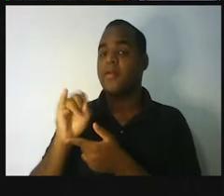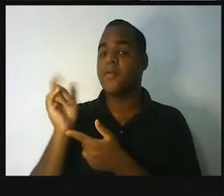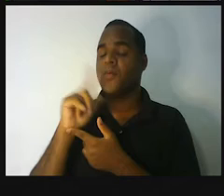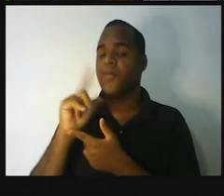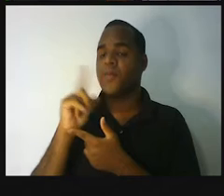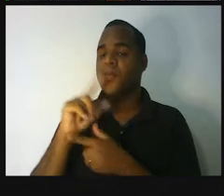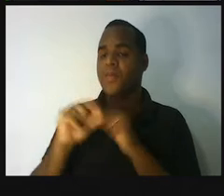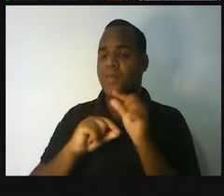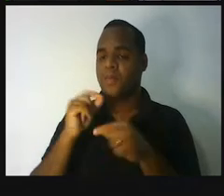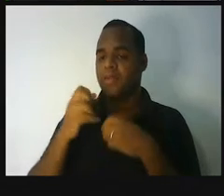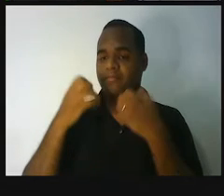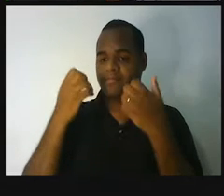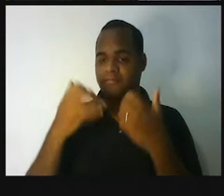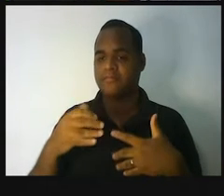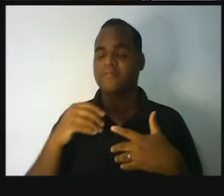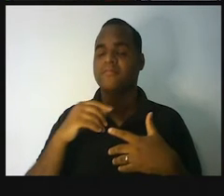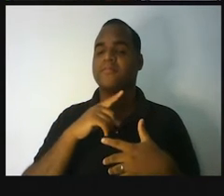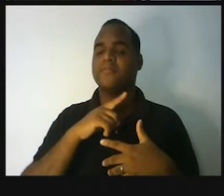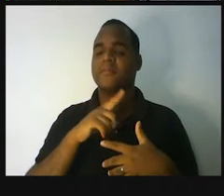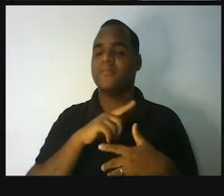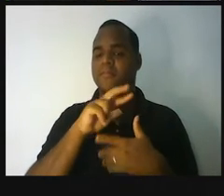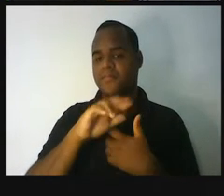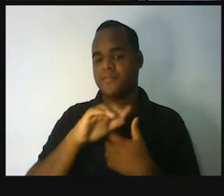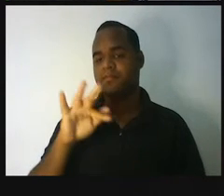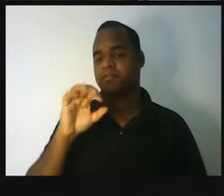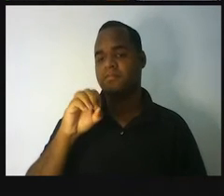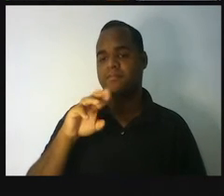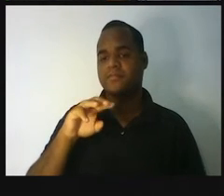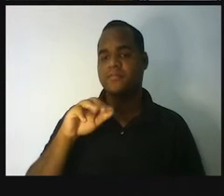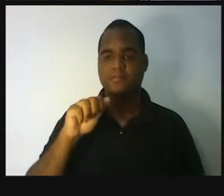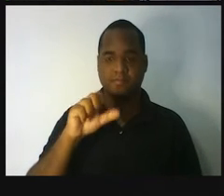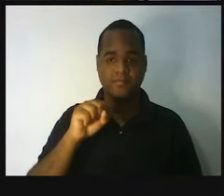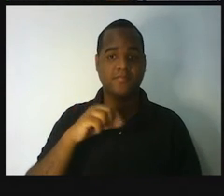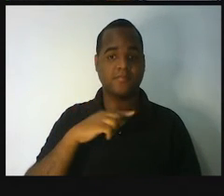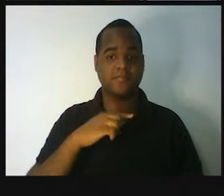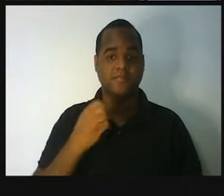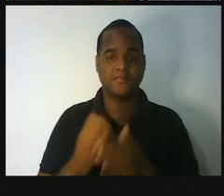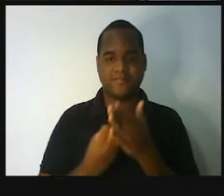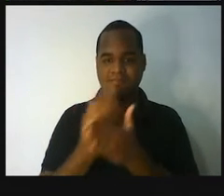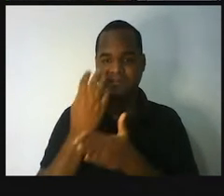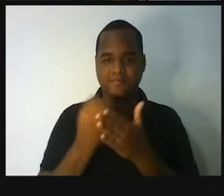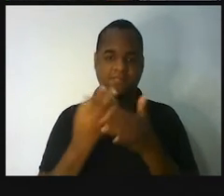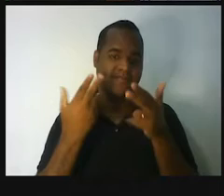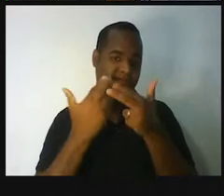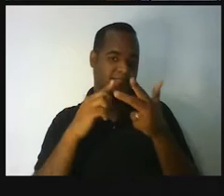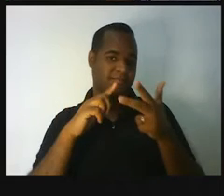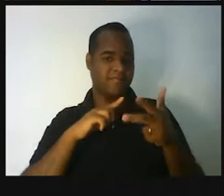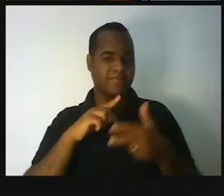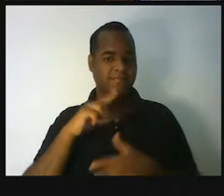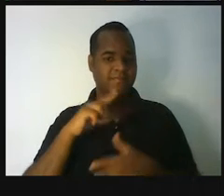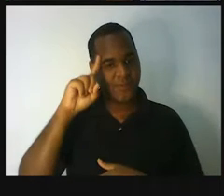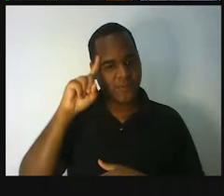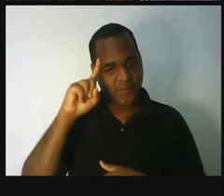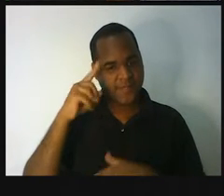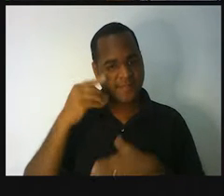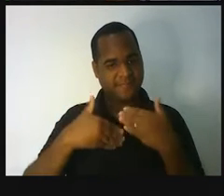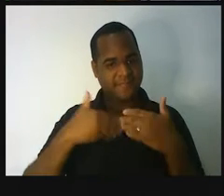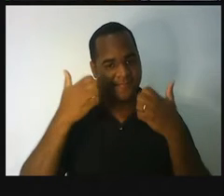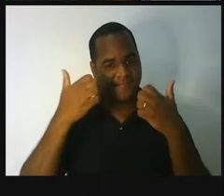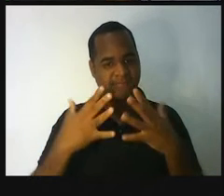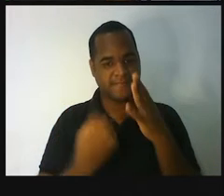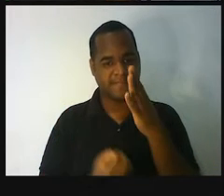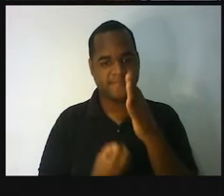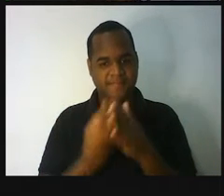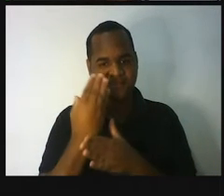que nada mais é do que formas que existem de se medir alguma coisa. E a gente viu também como é que surgiu essa